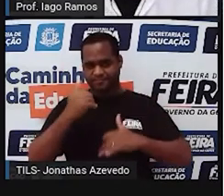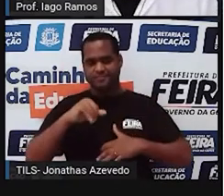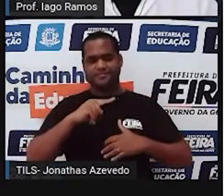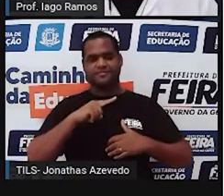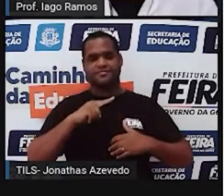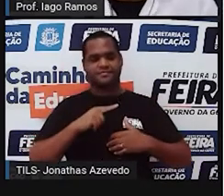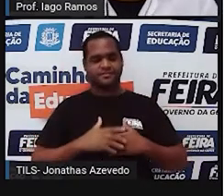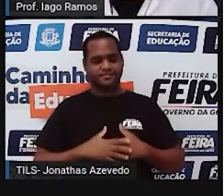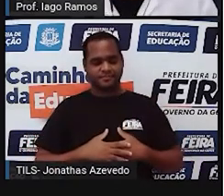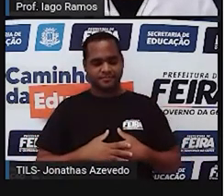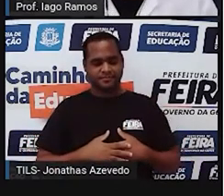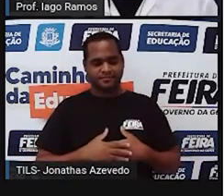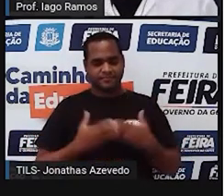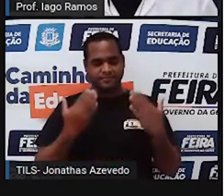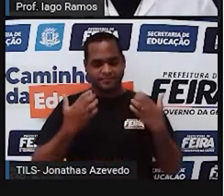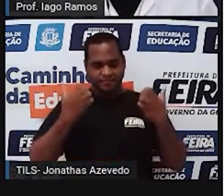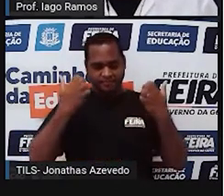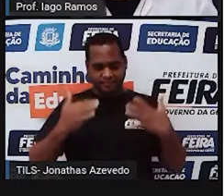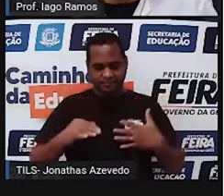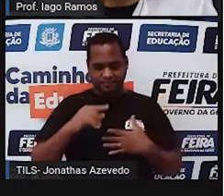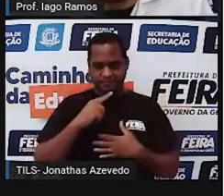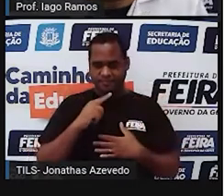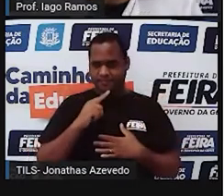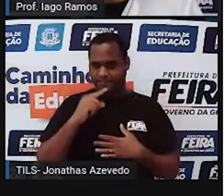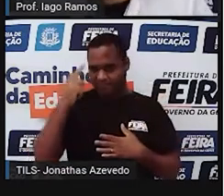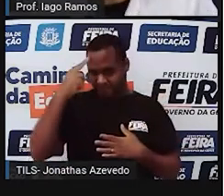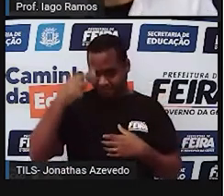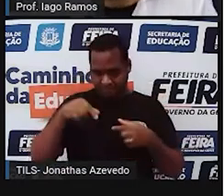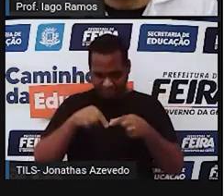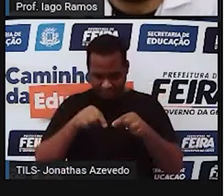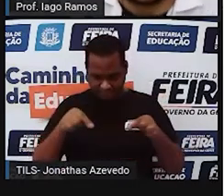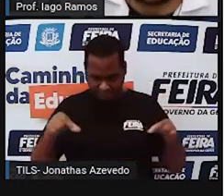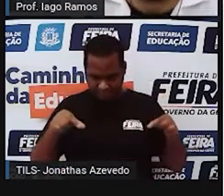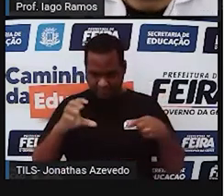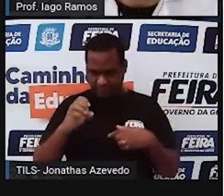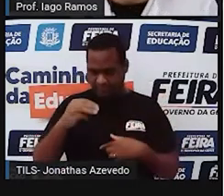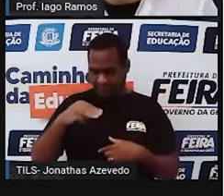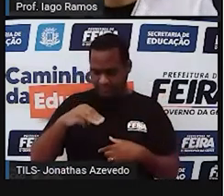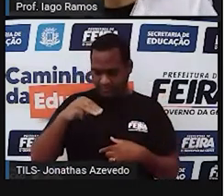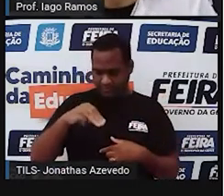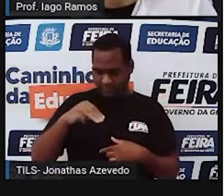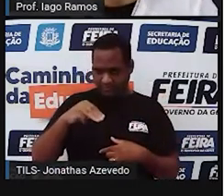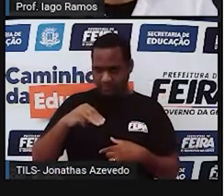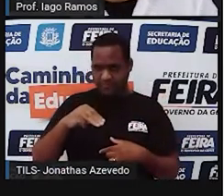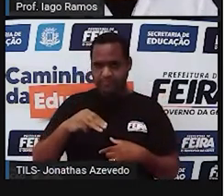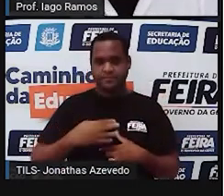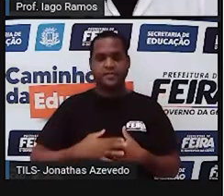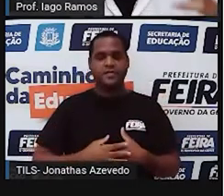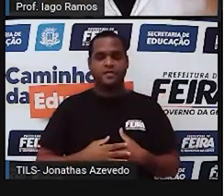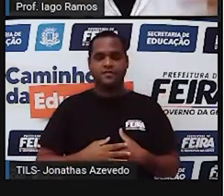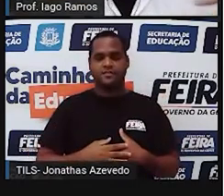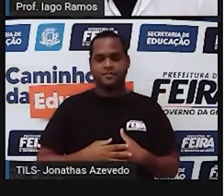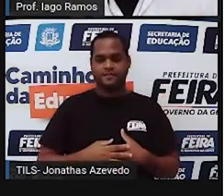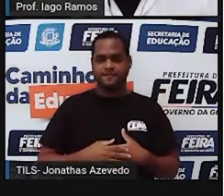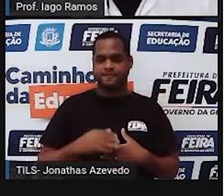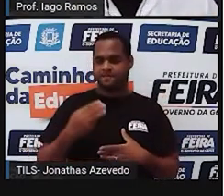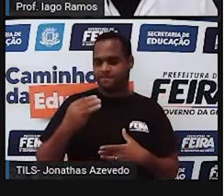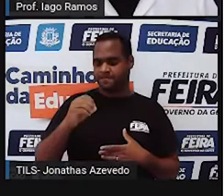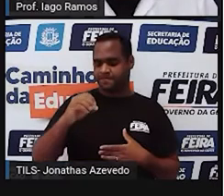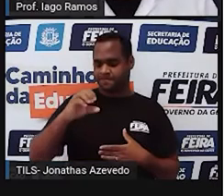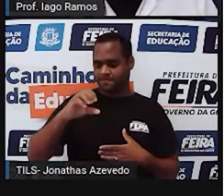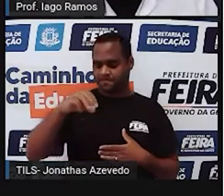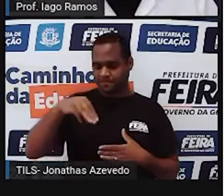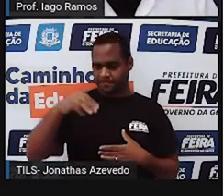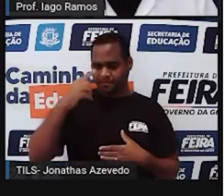Bom, então vamos lá. Eu queria que você pegasse uma régua, caso você não tiver uma régua, né? Não tiver aí por perto,